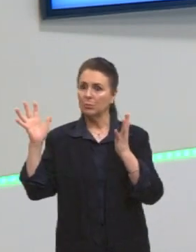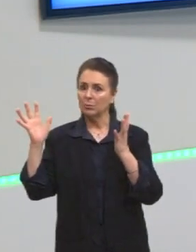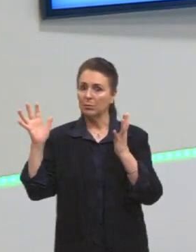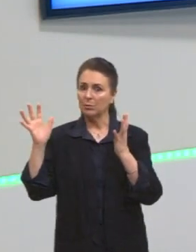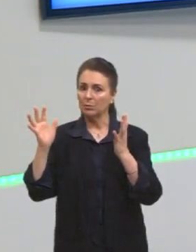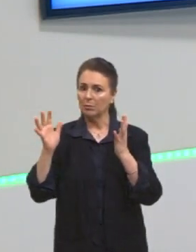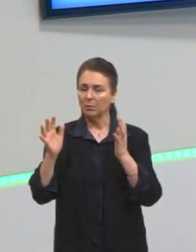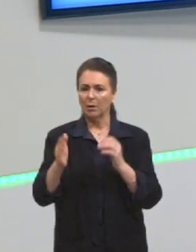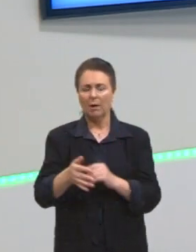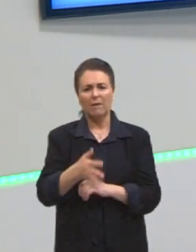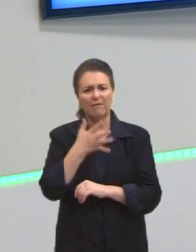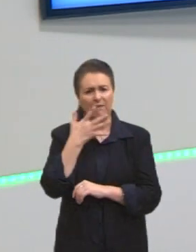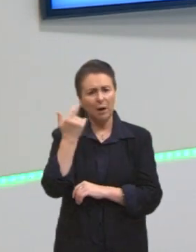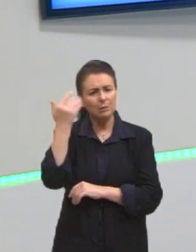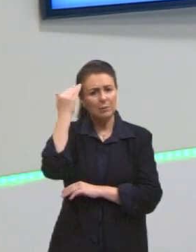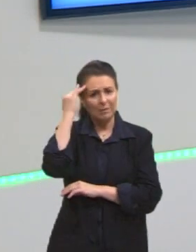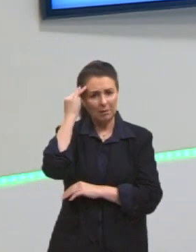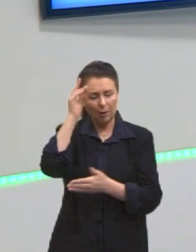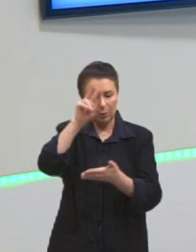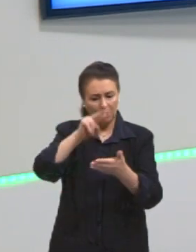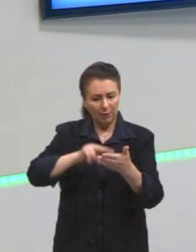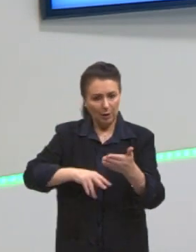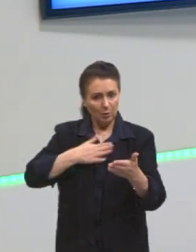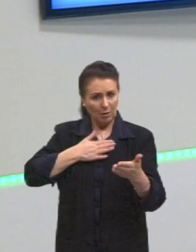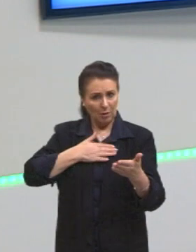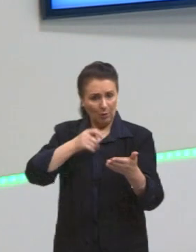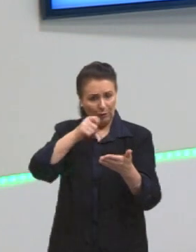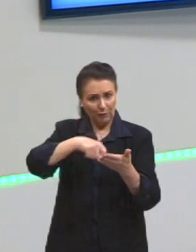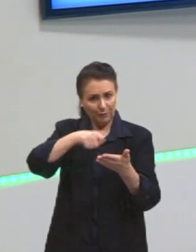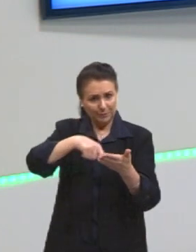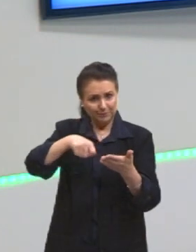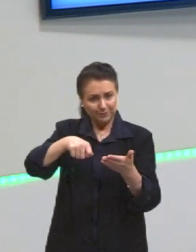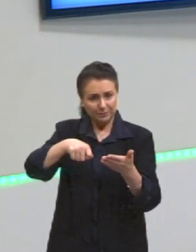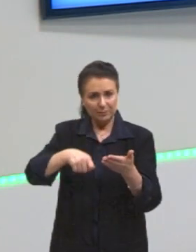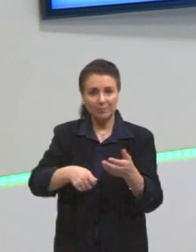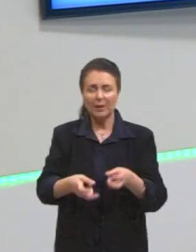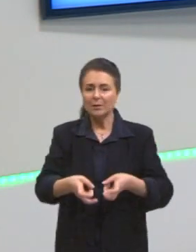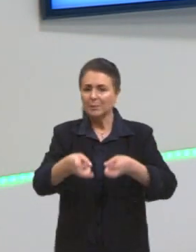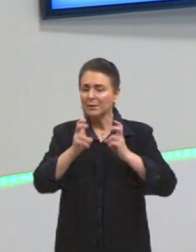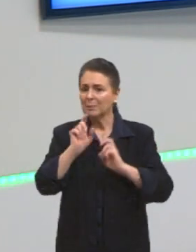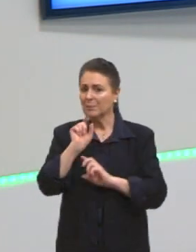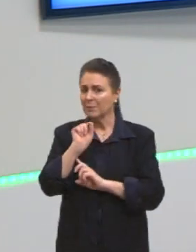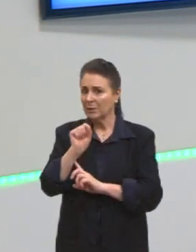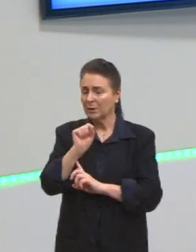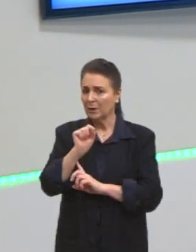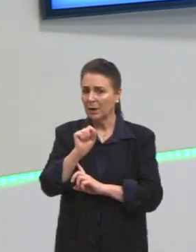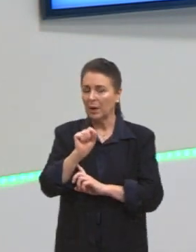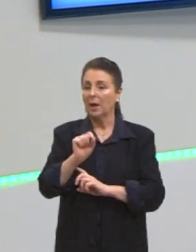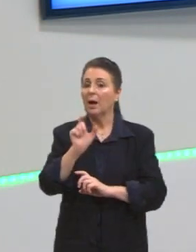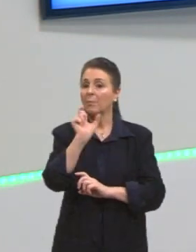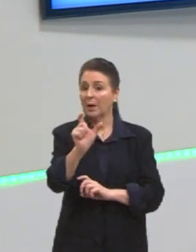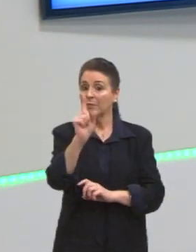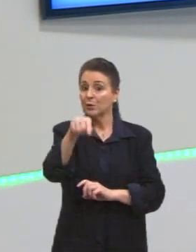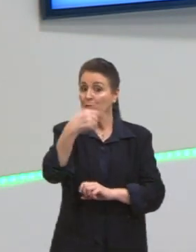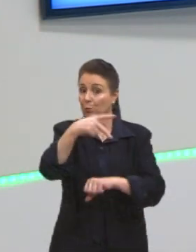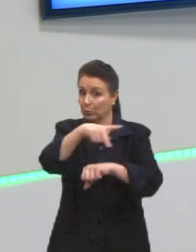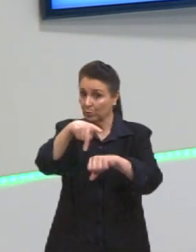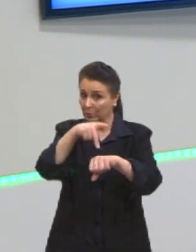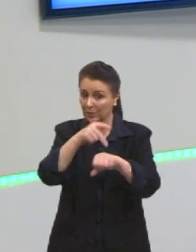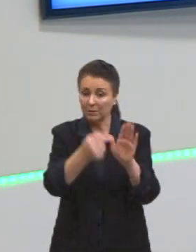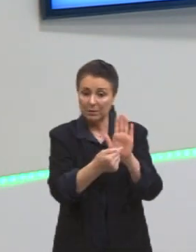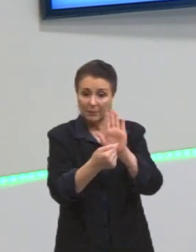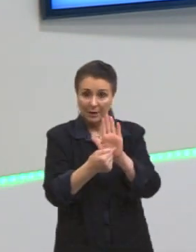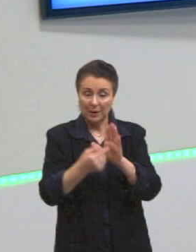fácil compreensão para quem está lendo. Muito bem. E aí, a gente percebe, então, que o estrangeirismo vai aparecer no texto de